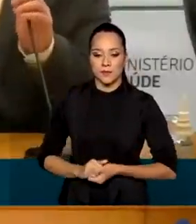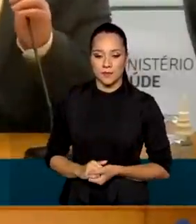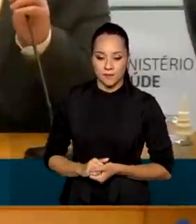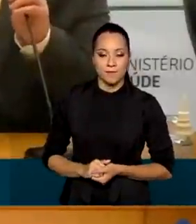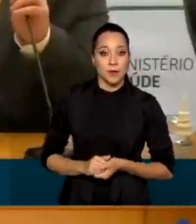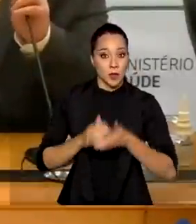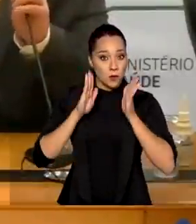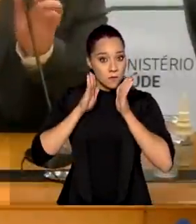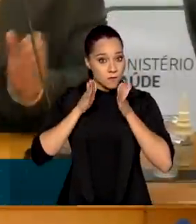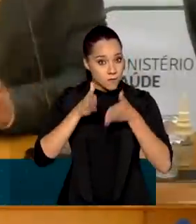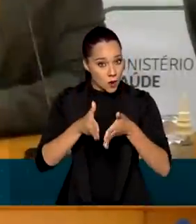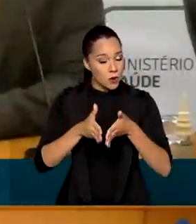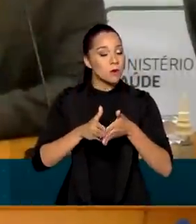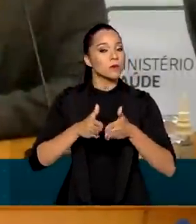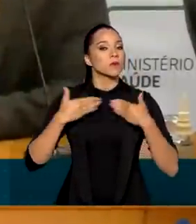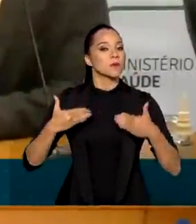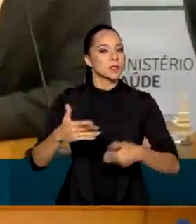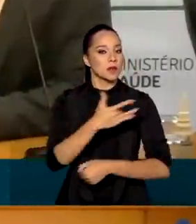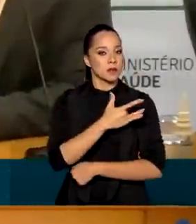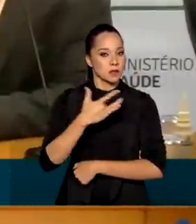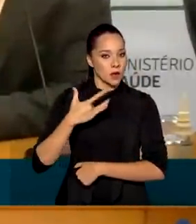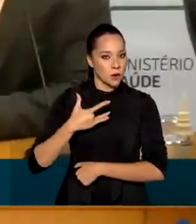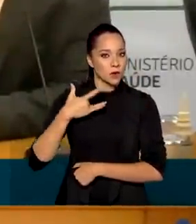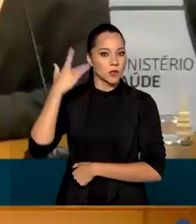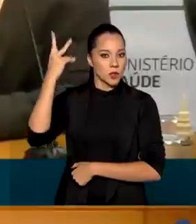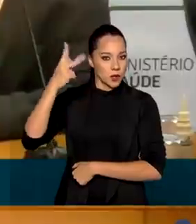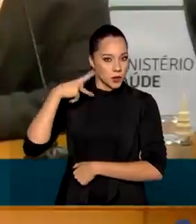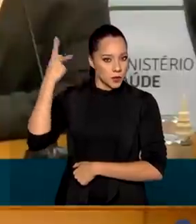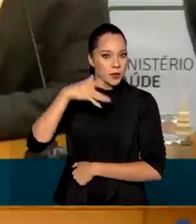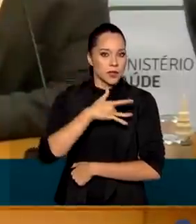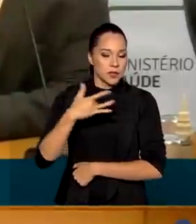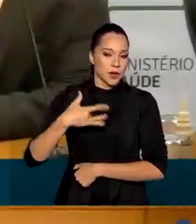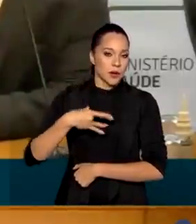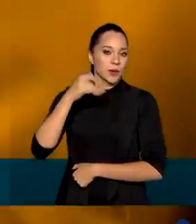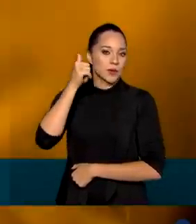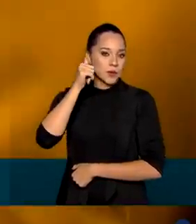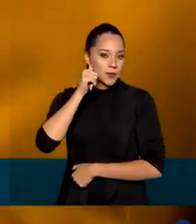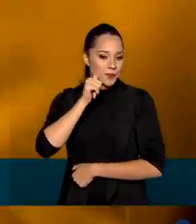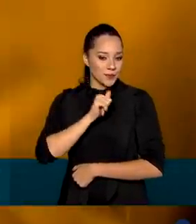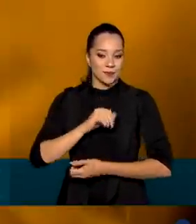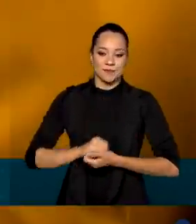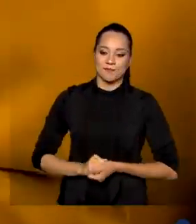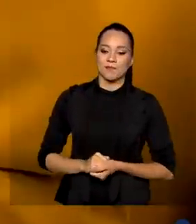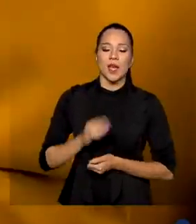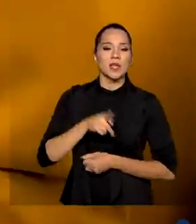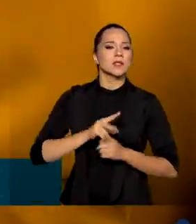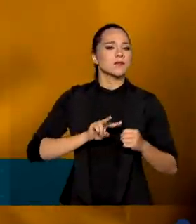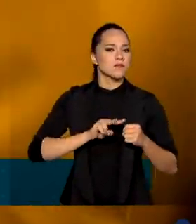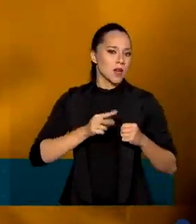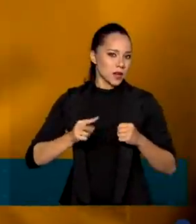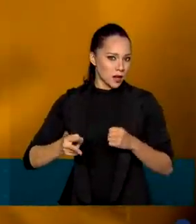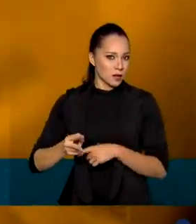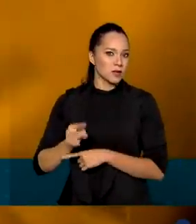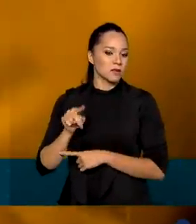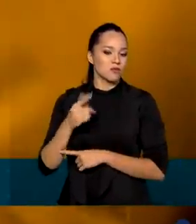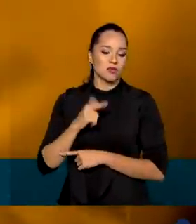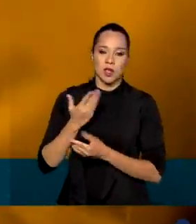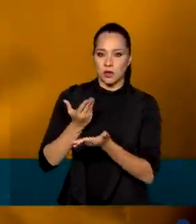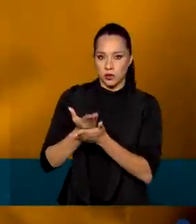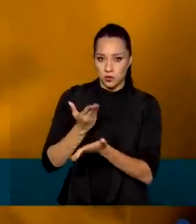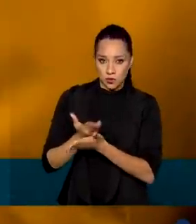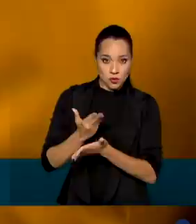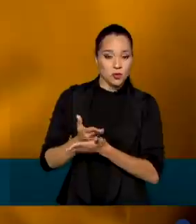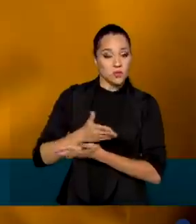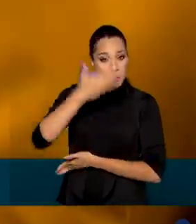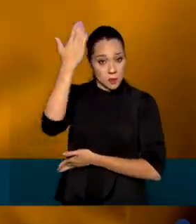total do Ministério da Saúde na política em relação à saúde materno-infantil. Essas variantes, embora não haja estudos ainda